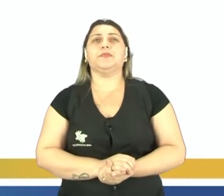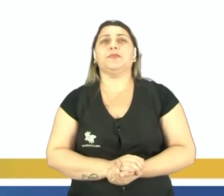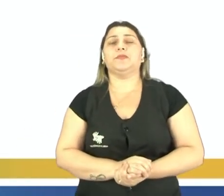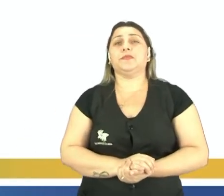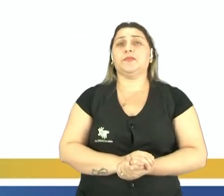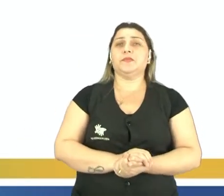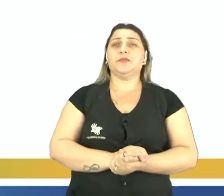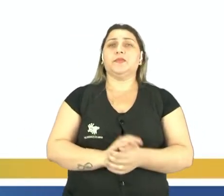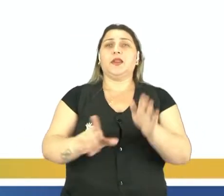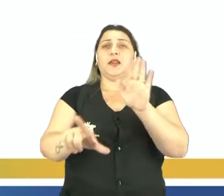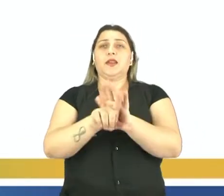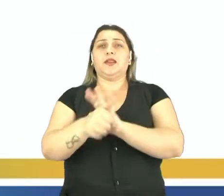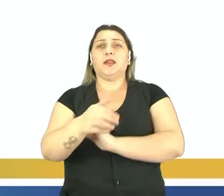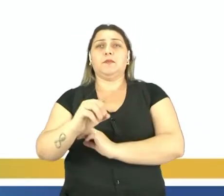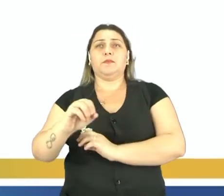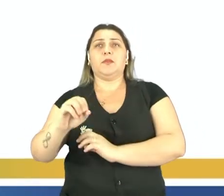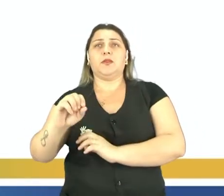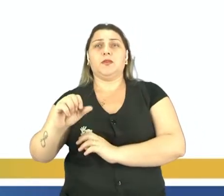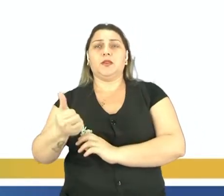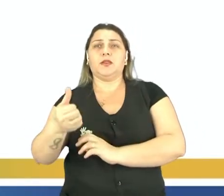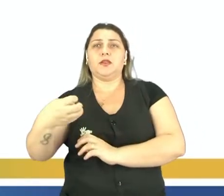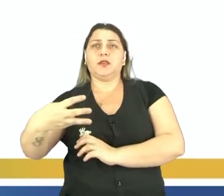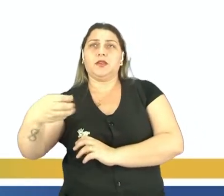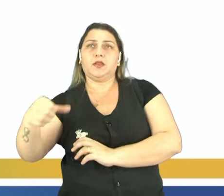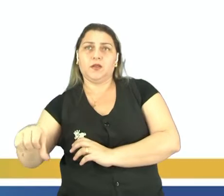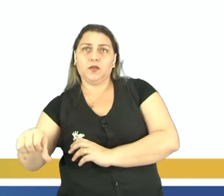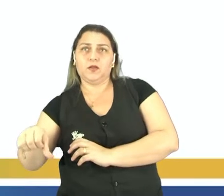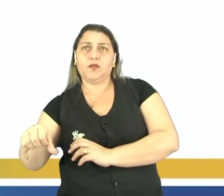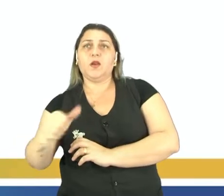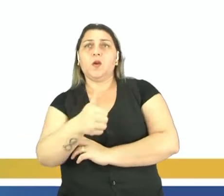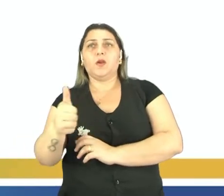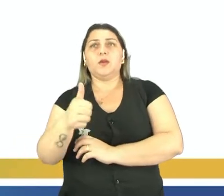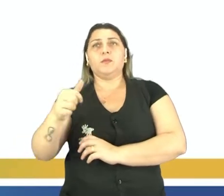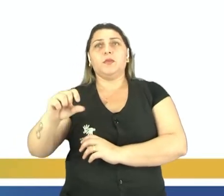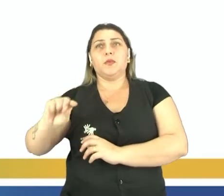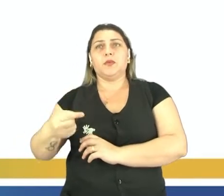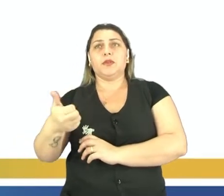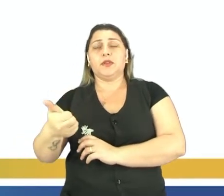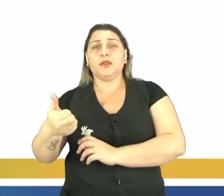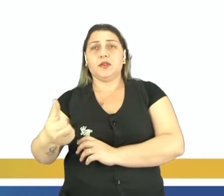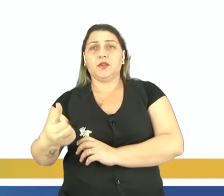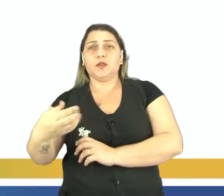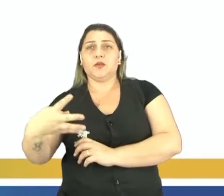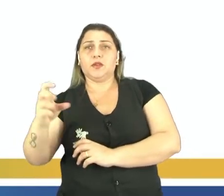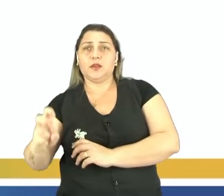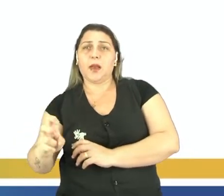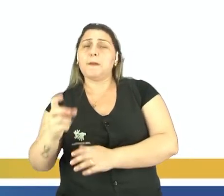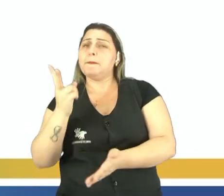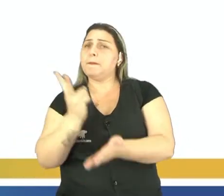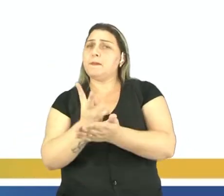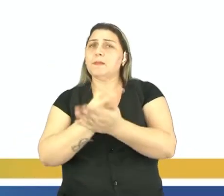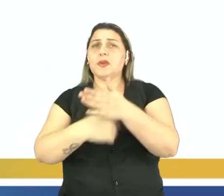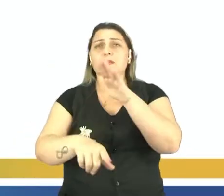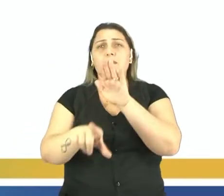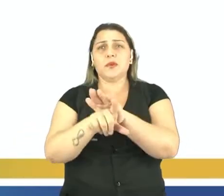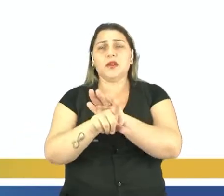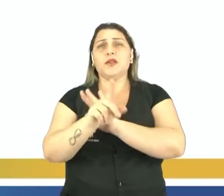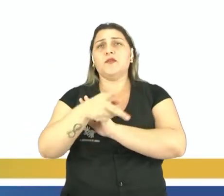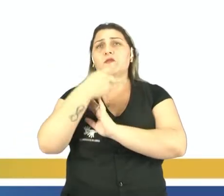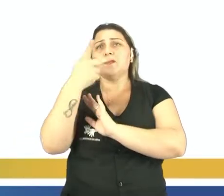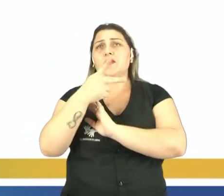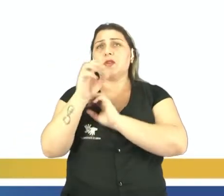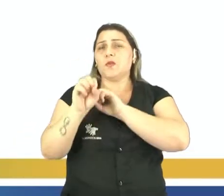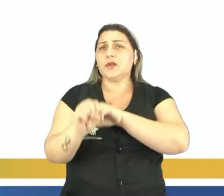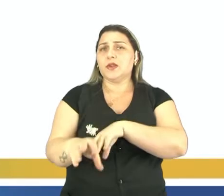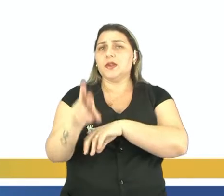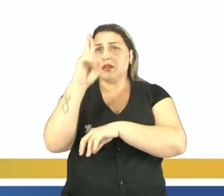Então, nós vamos ter aqui a Lei 10.639 e a Lei 11.645. Bem dizer, elas são a mesma lei, né? Ela fala sobre